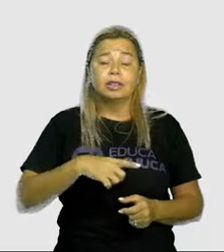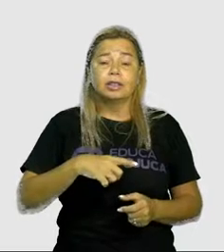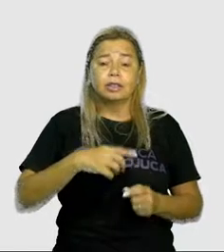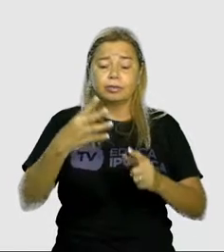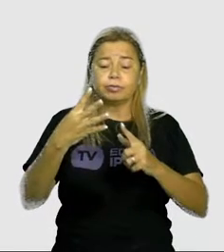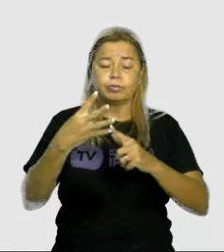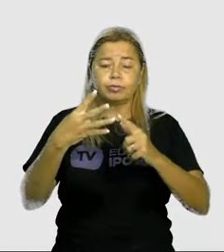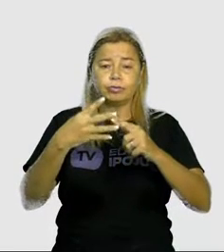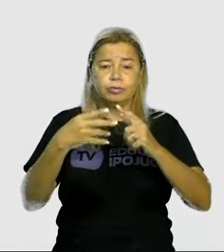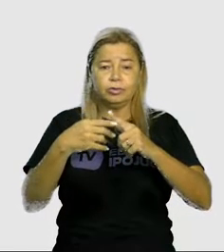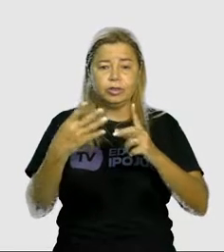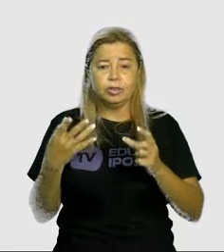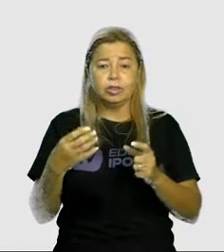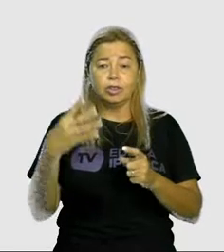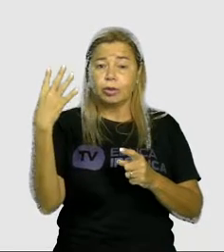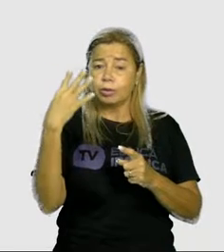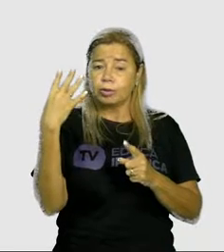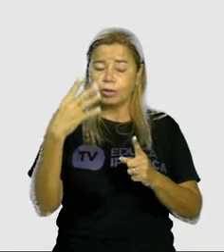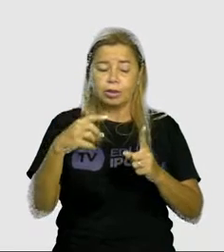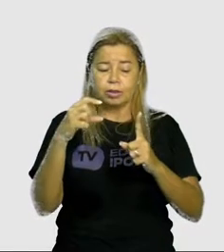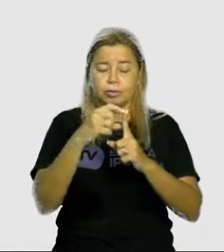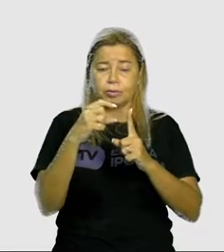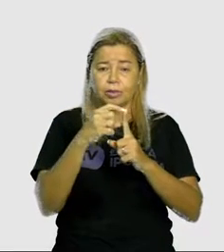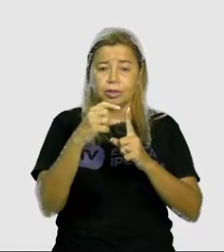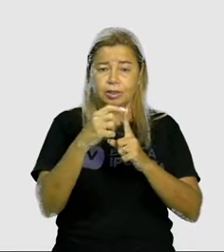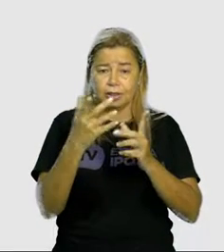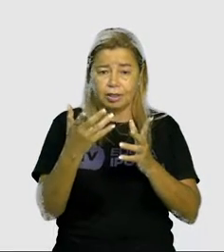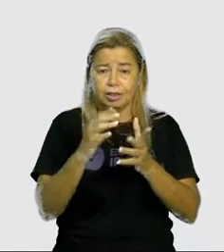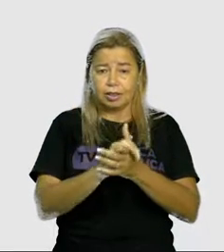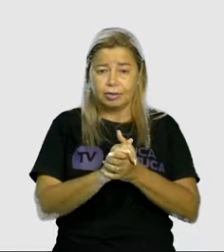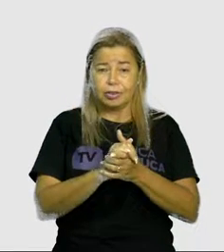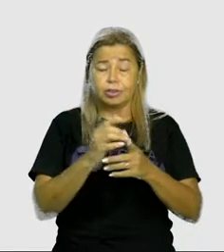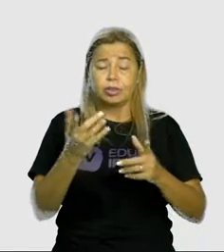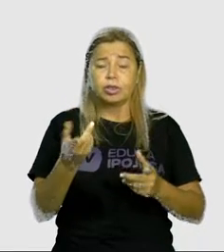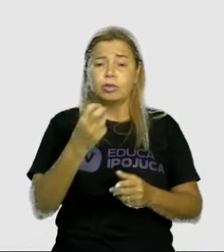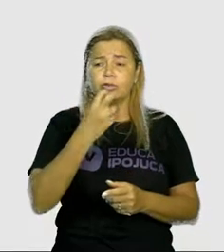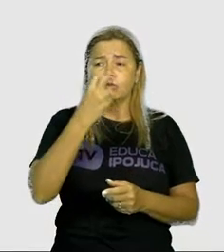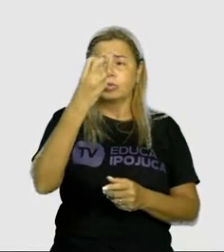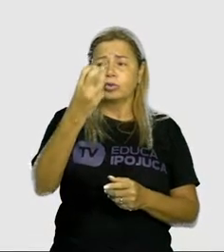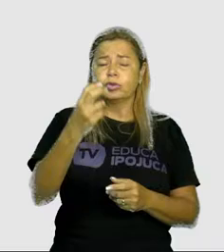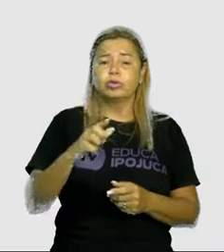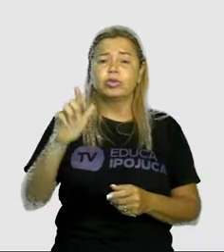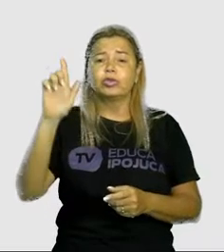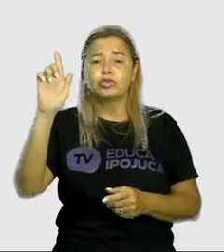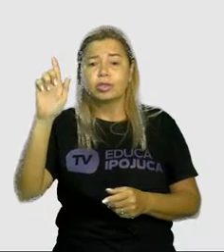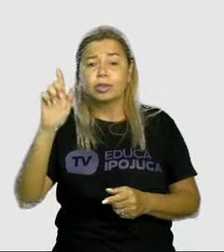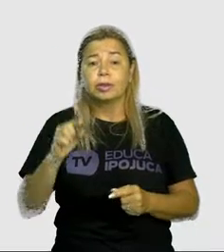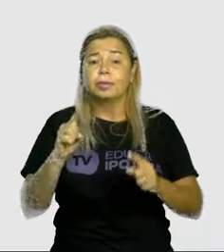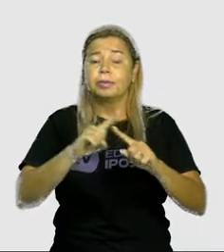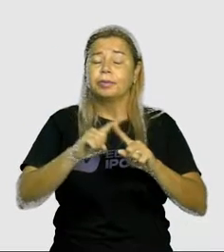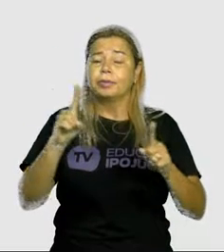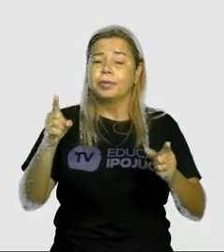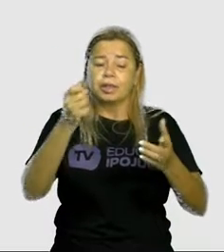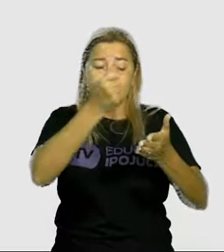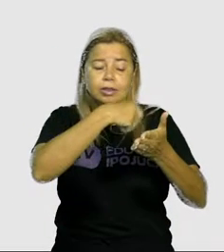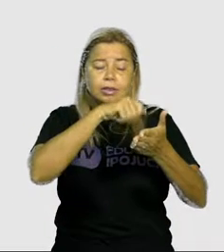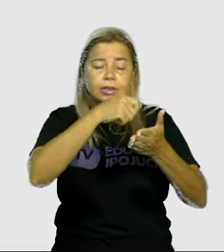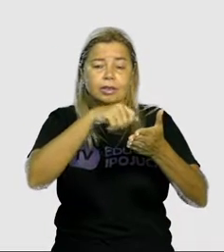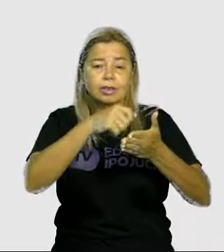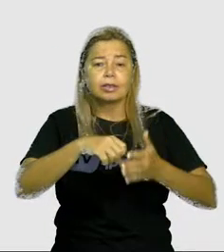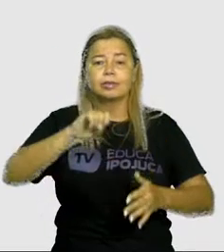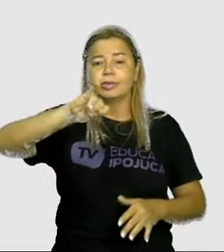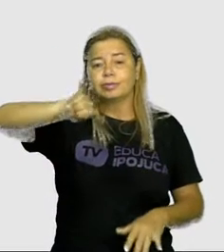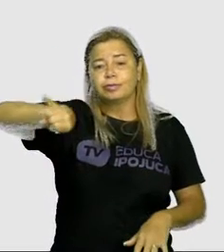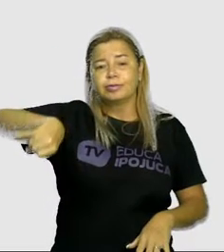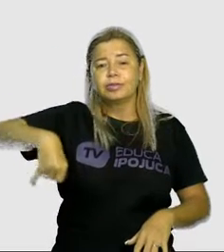elas tem o som de G. Mas tem algumas que escreve com J. Viu? Então ela sai um pouco